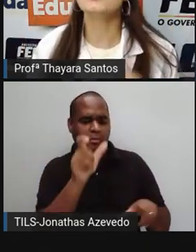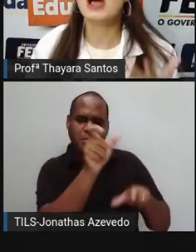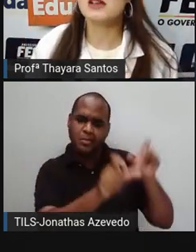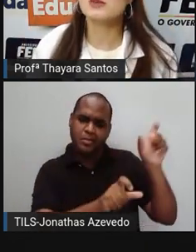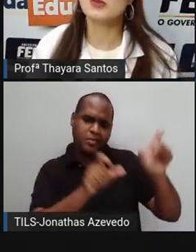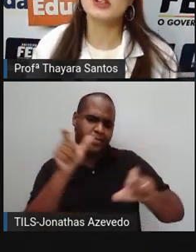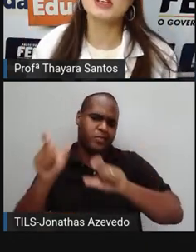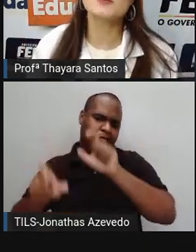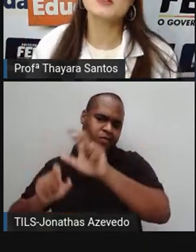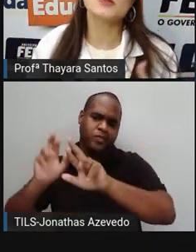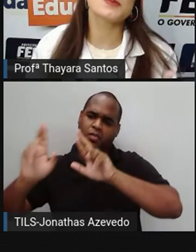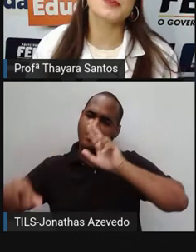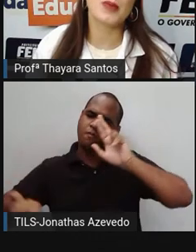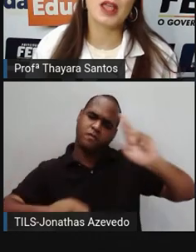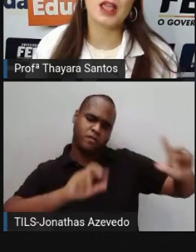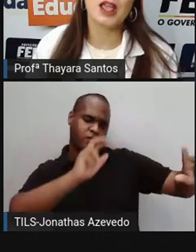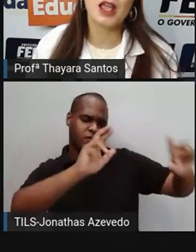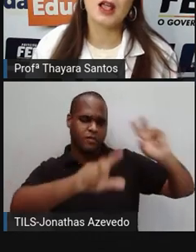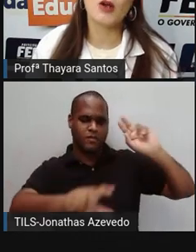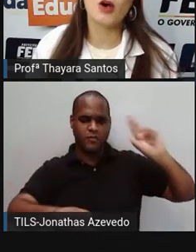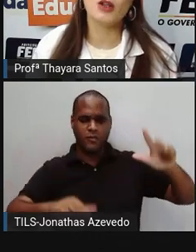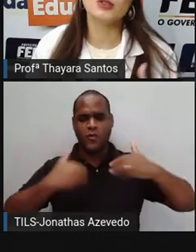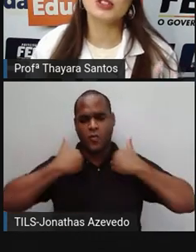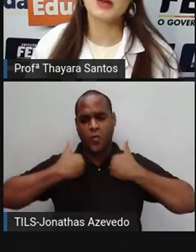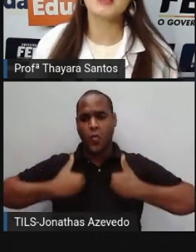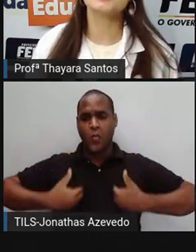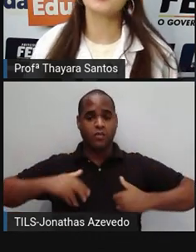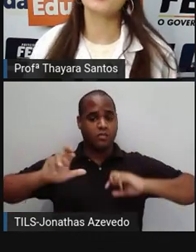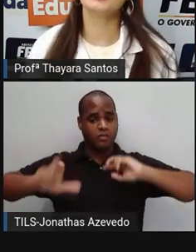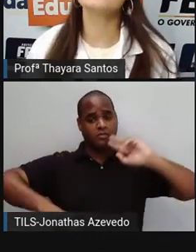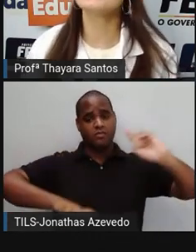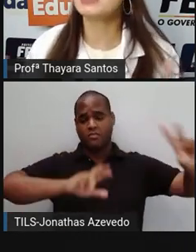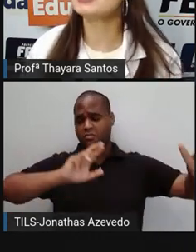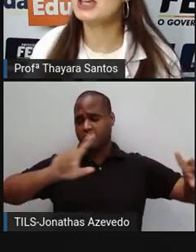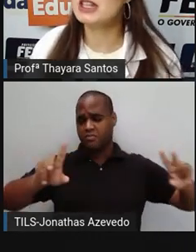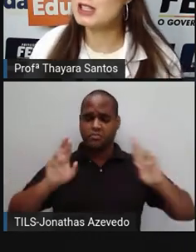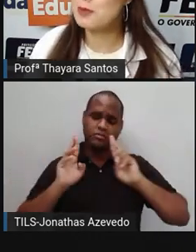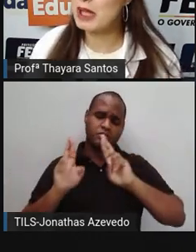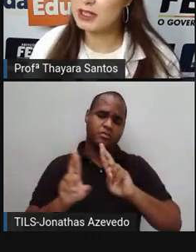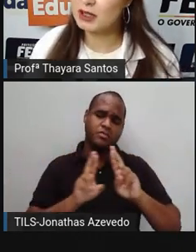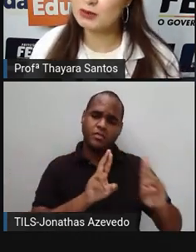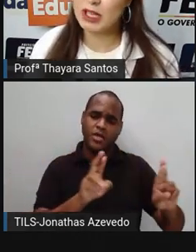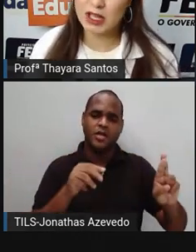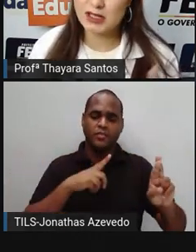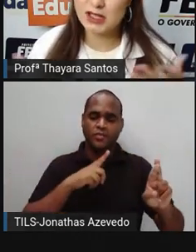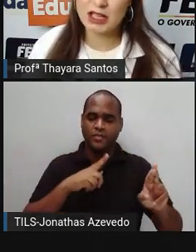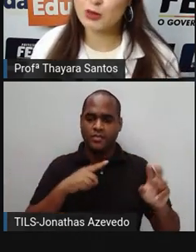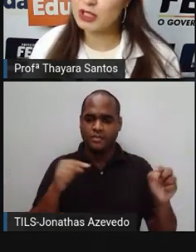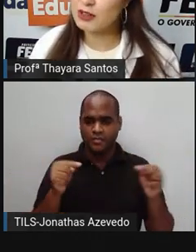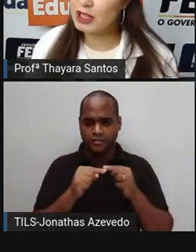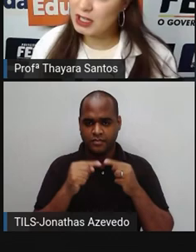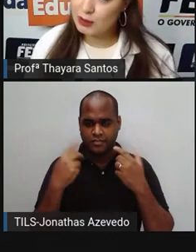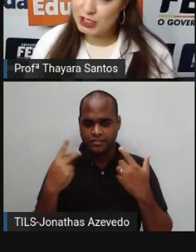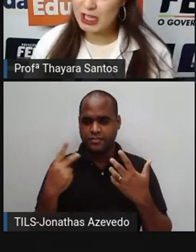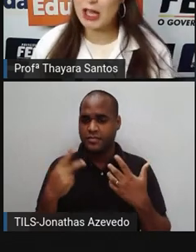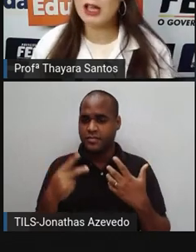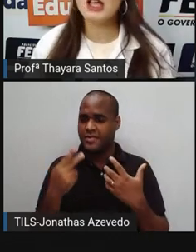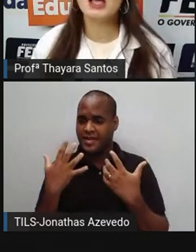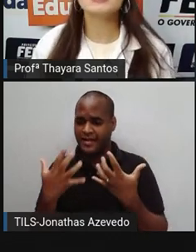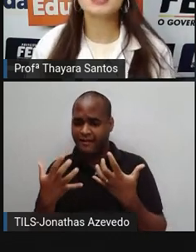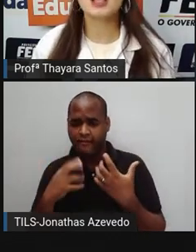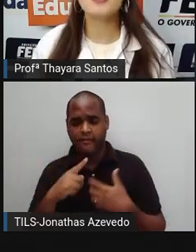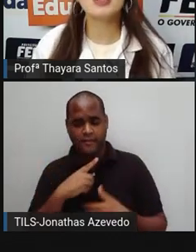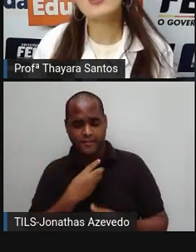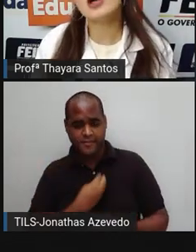E além do mais, muitas pessoas recorrem, justamente por não se encaixarem nesse padrão, que elas acham que deveriam estar,